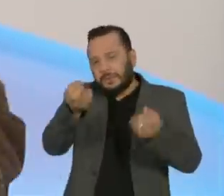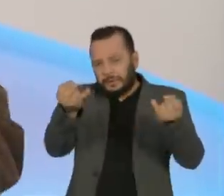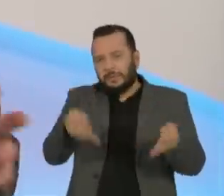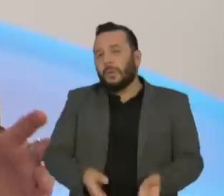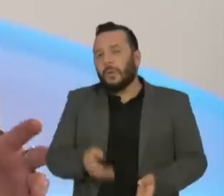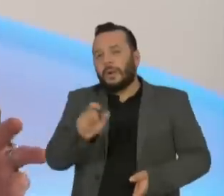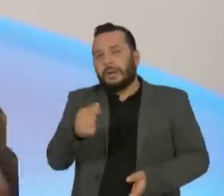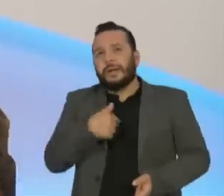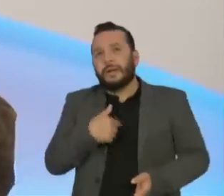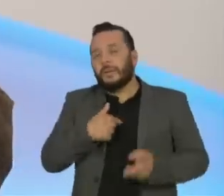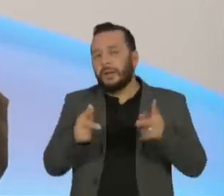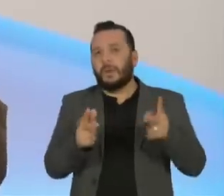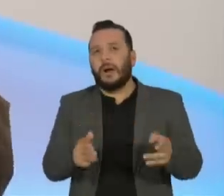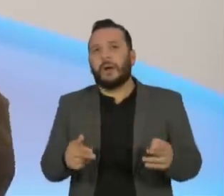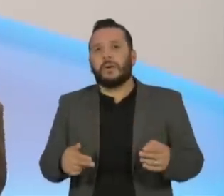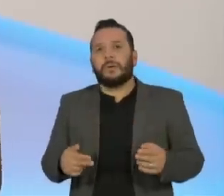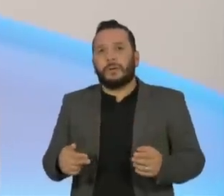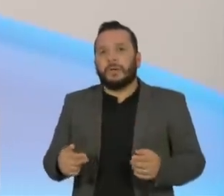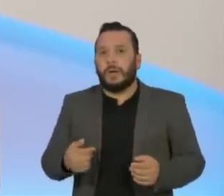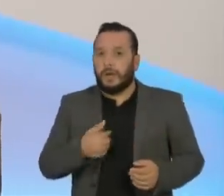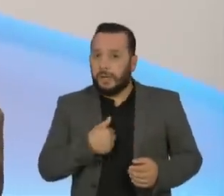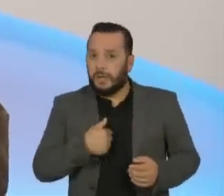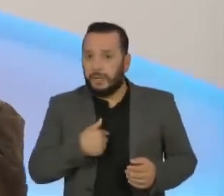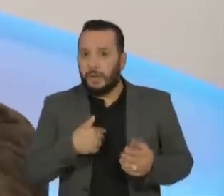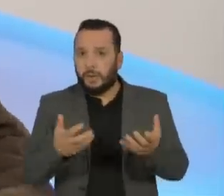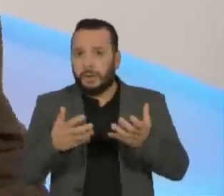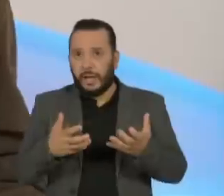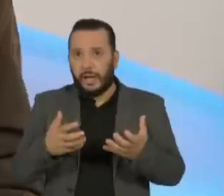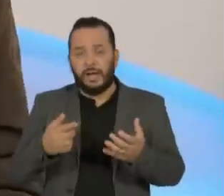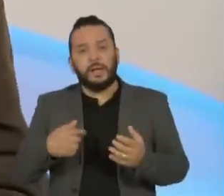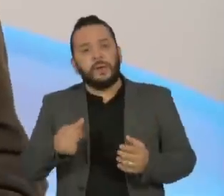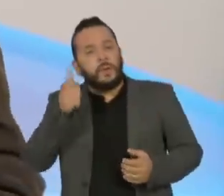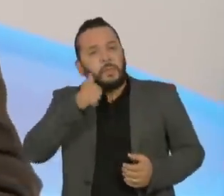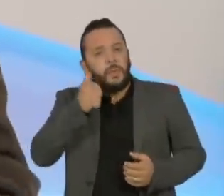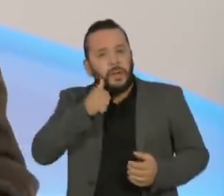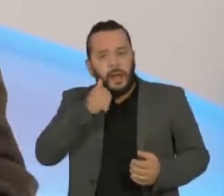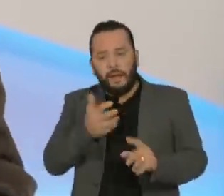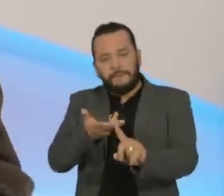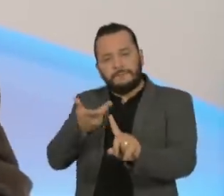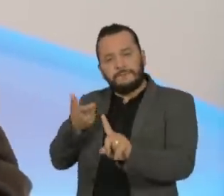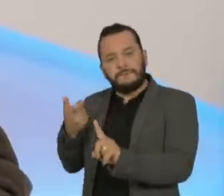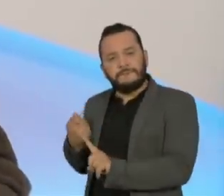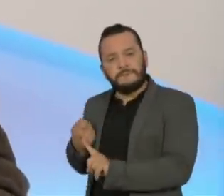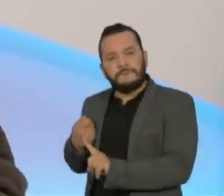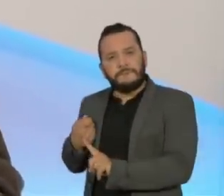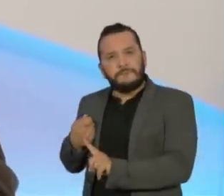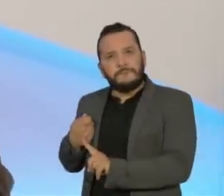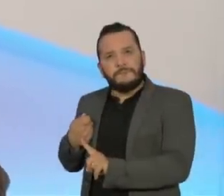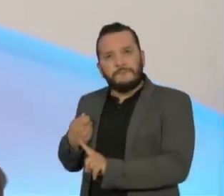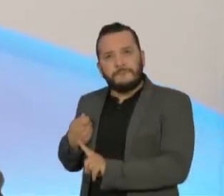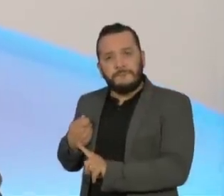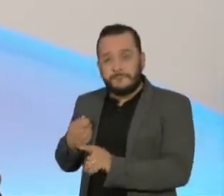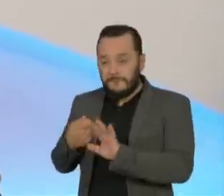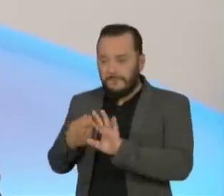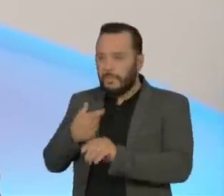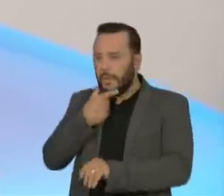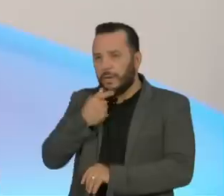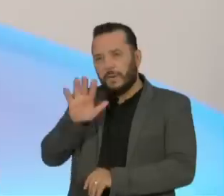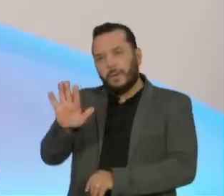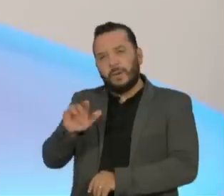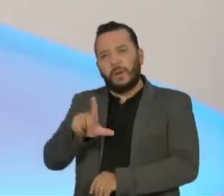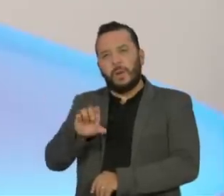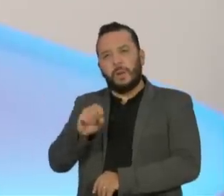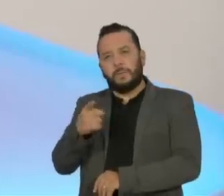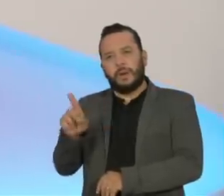eu fazia também isso, eu queria ganhar uma garota para fazer uma pestana. Aí ele chegou uma vez, o Capaldi falou assim, Lobão, se você,